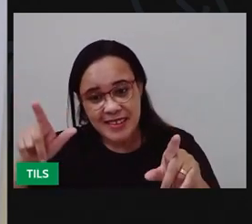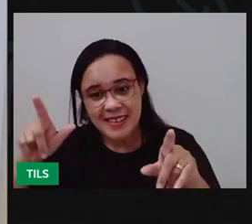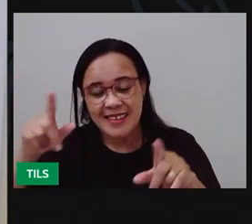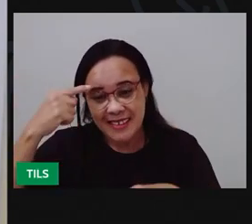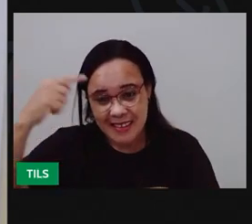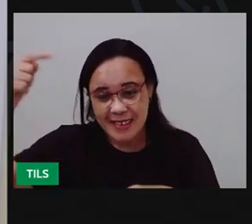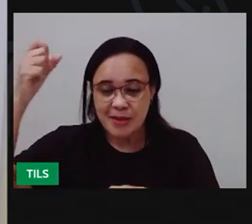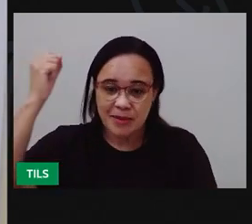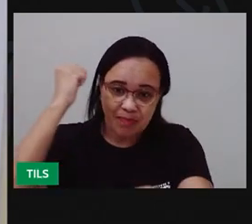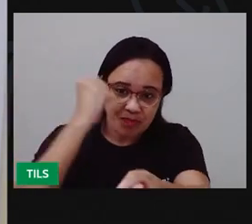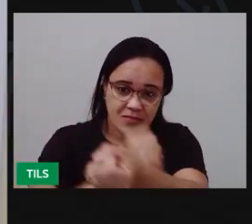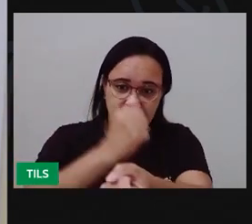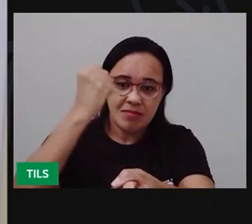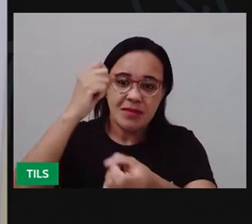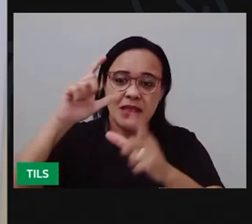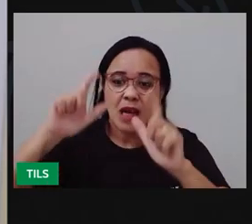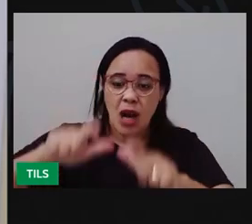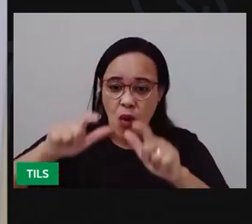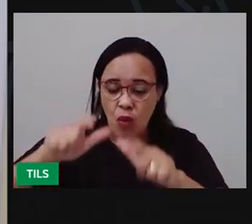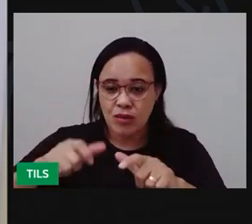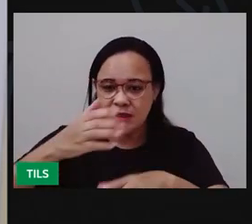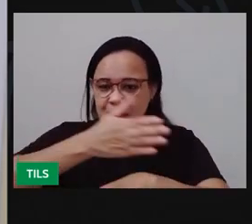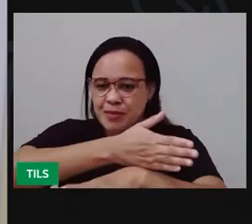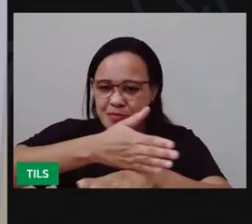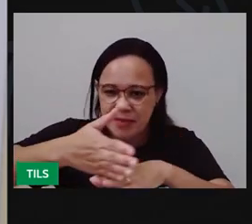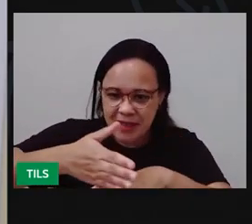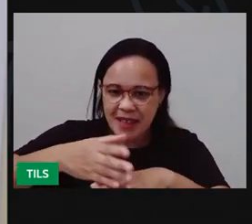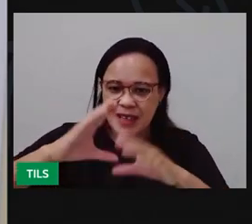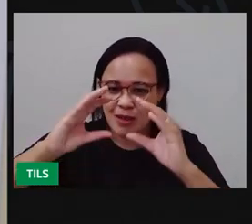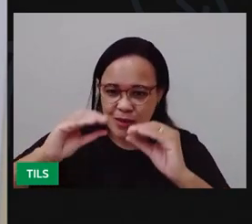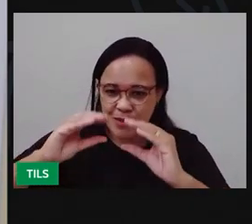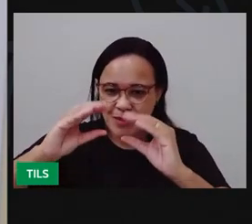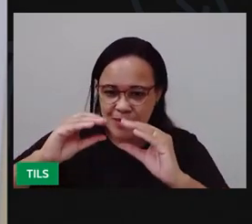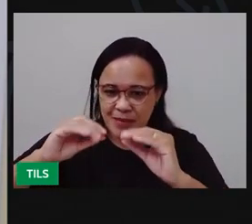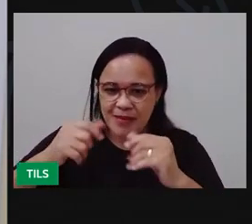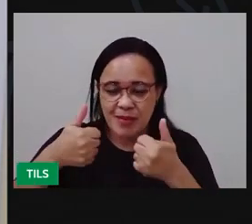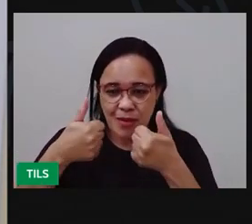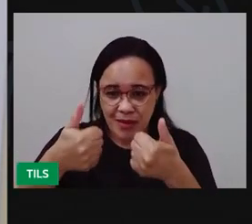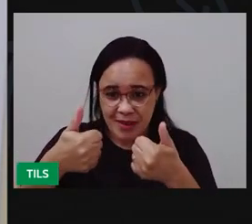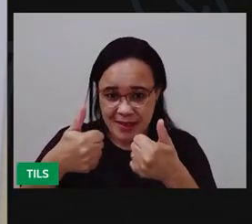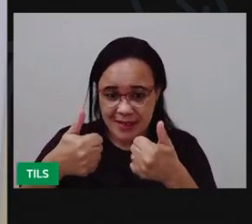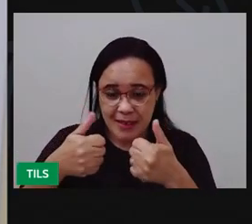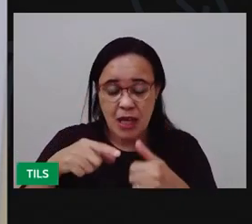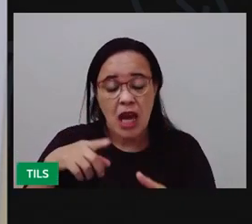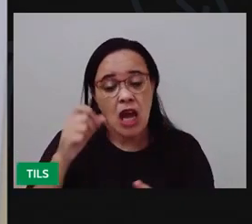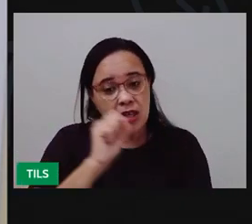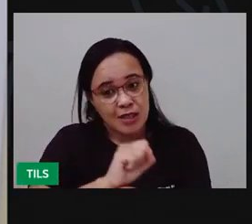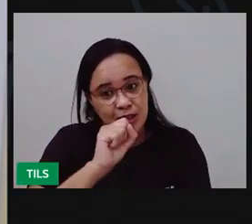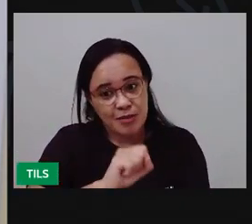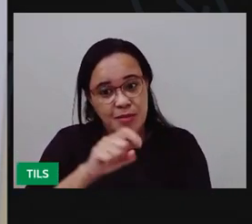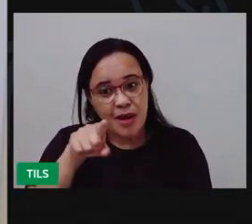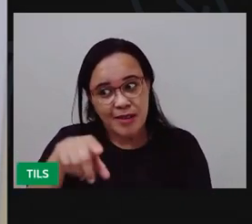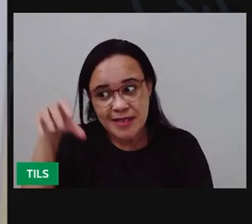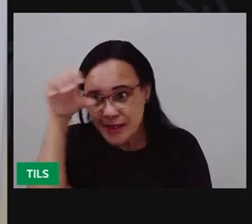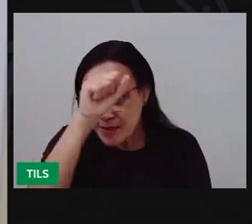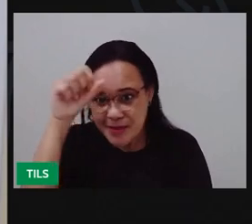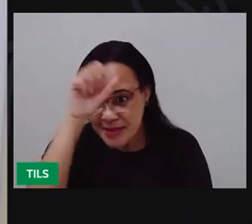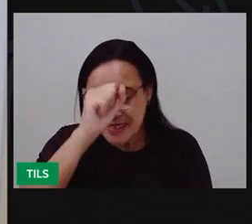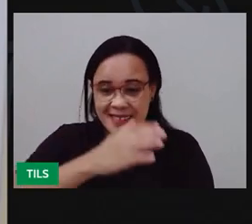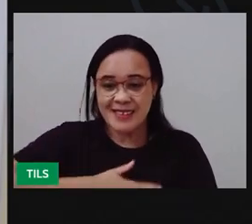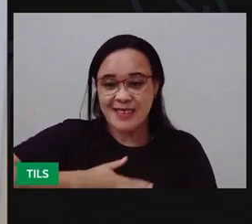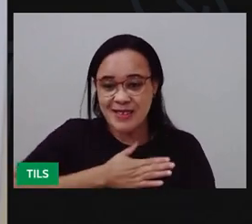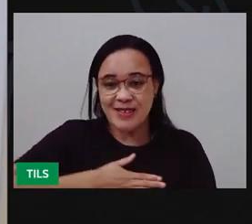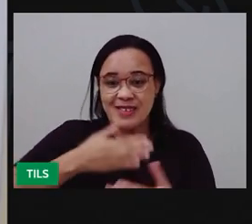Espero que você tenha aprendido e gostado bastante dessa nossa aula. Não esquece de curtir aqui o vídeo e deixar seu